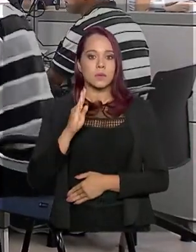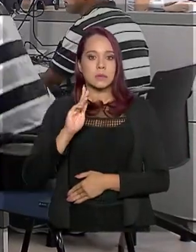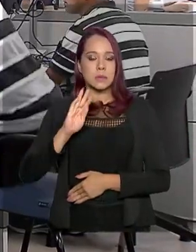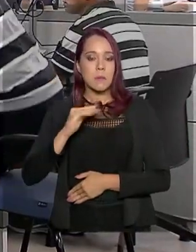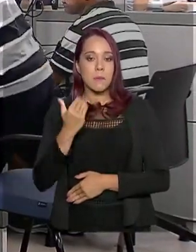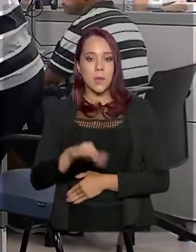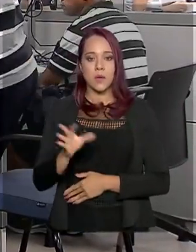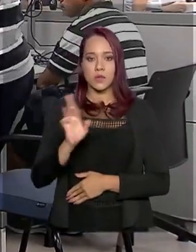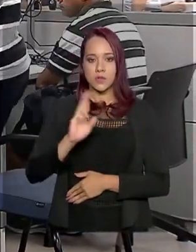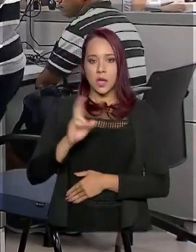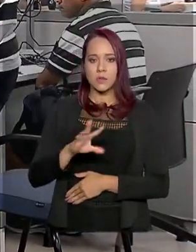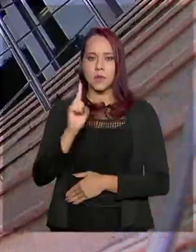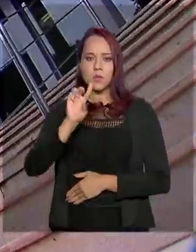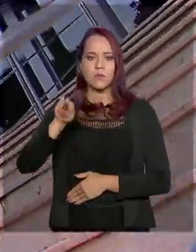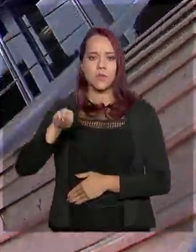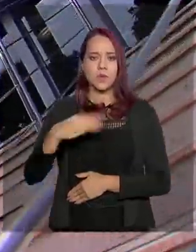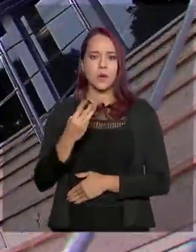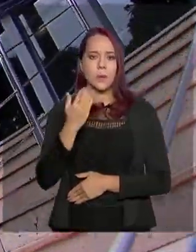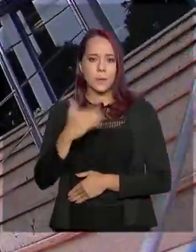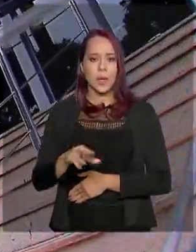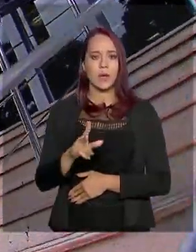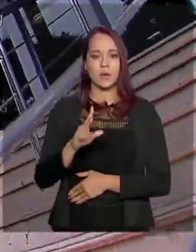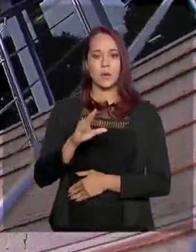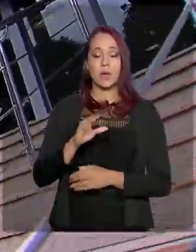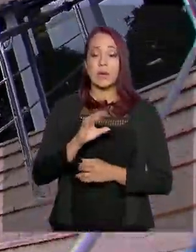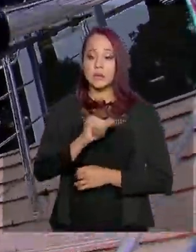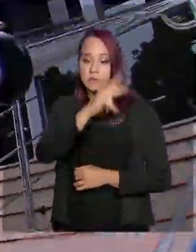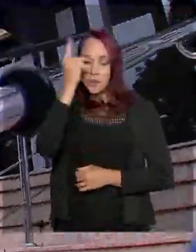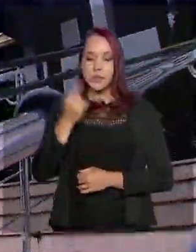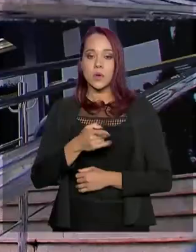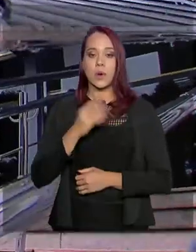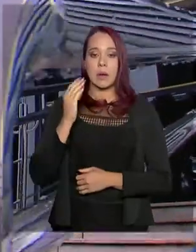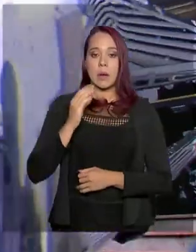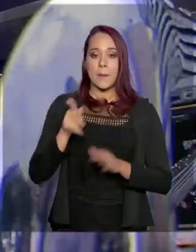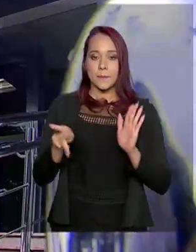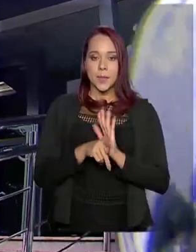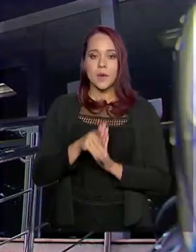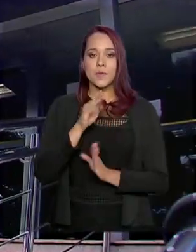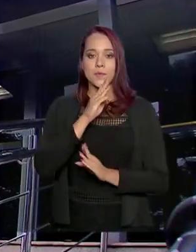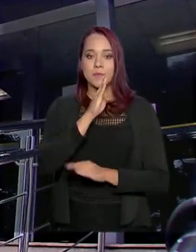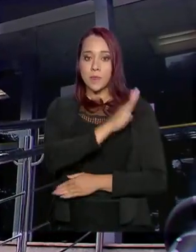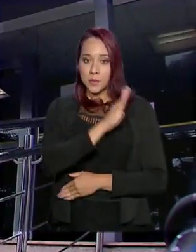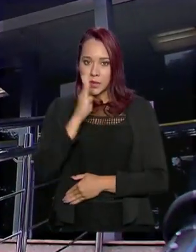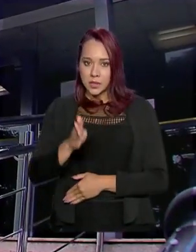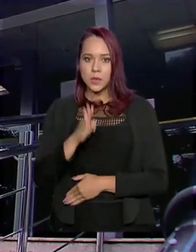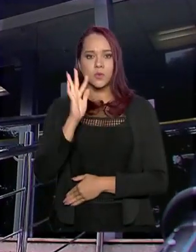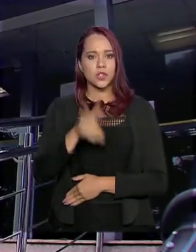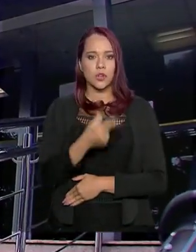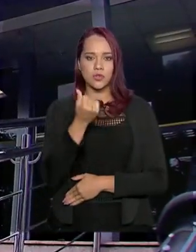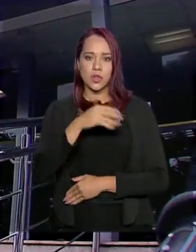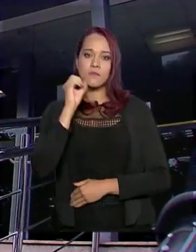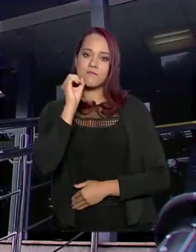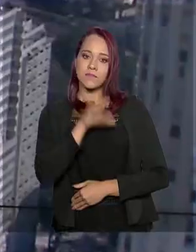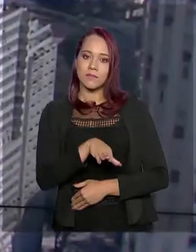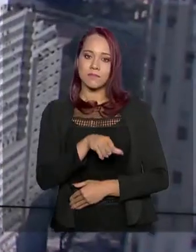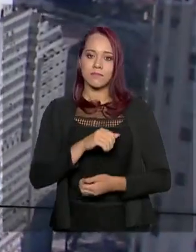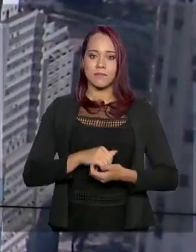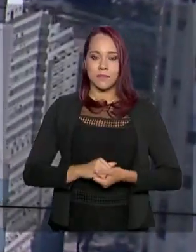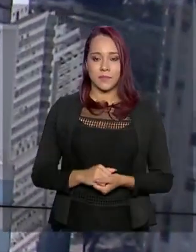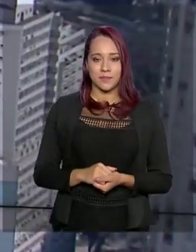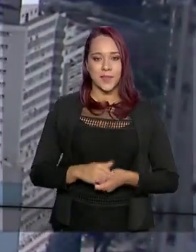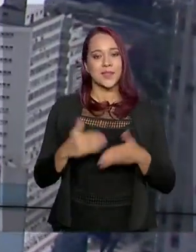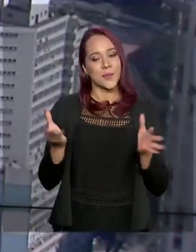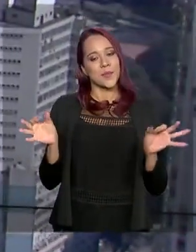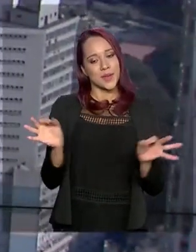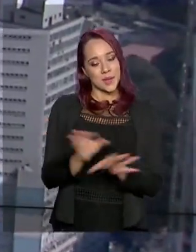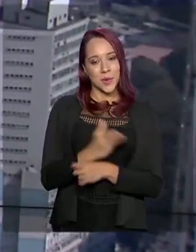milhão e meio de cotistas. Para quem é cliente do Banco do Brasil, o valor já caiu na conta automaticamente. A